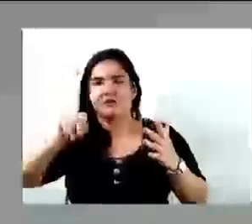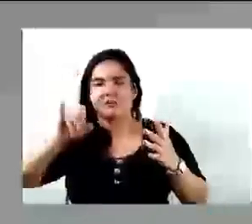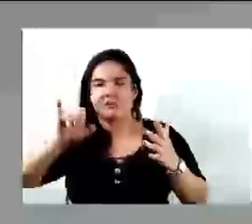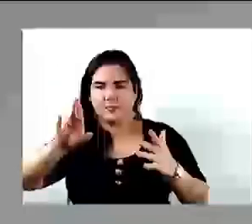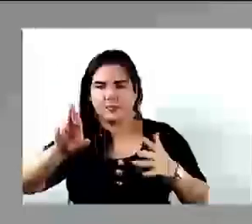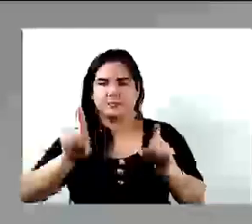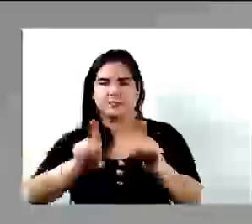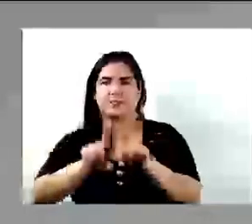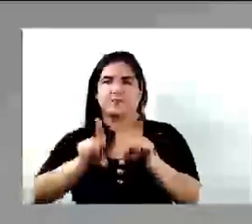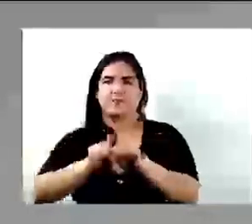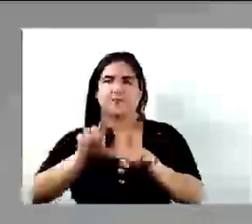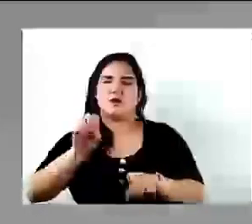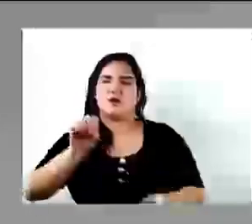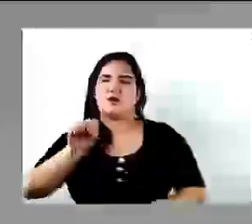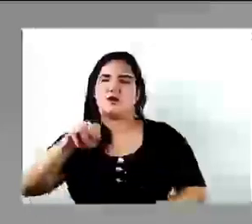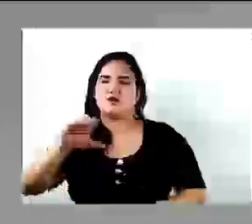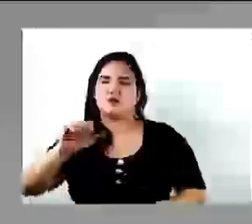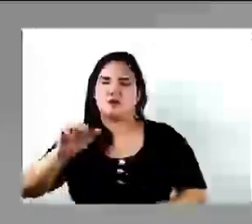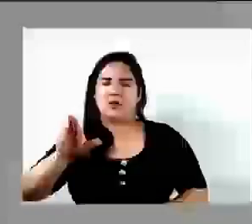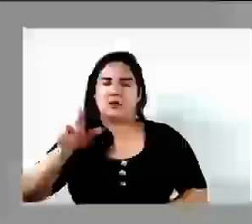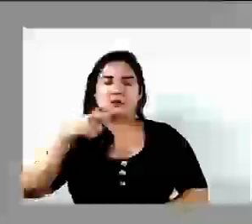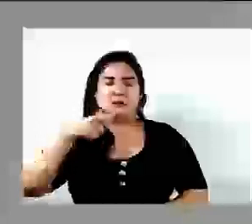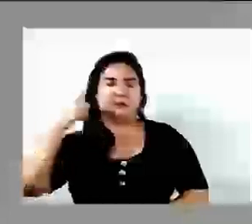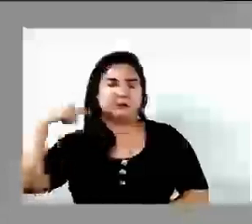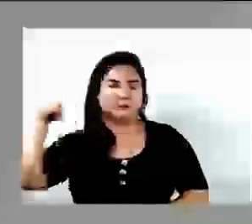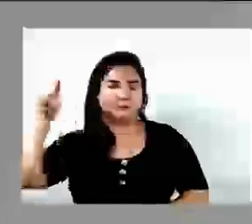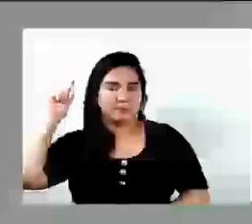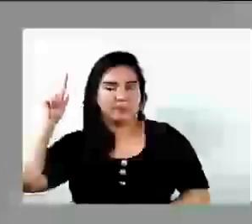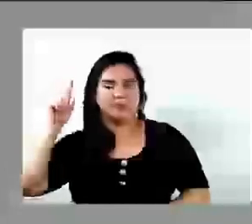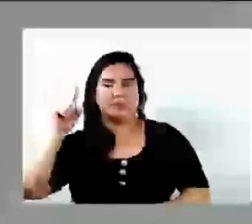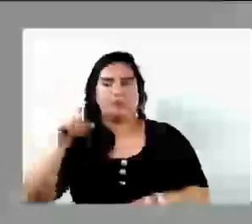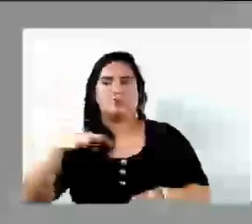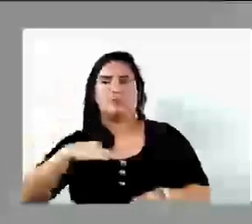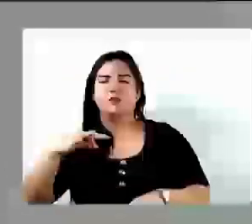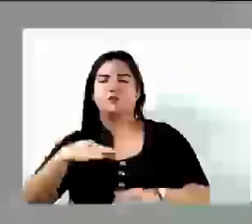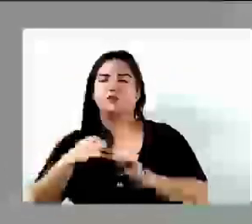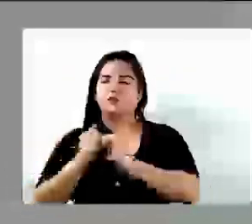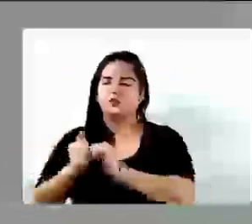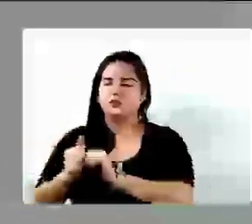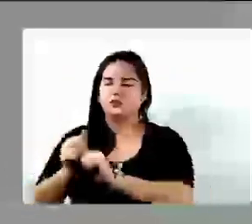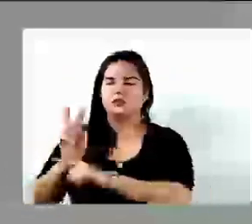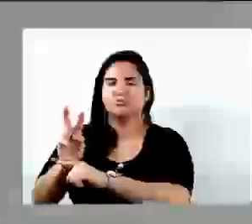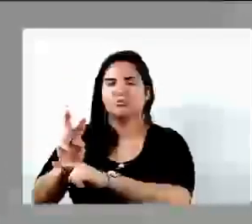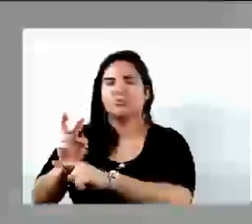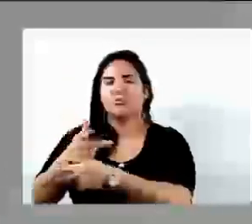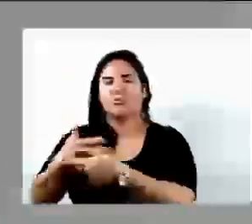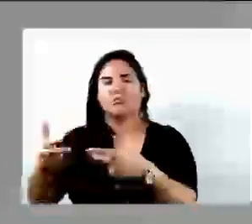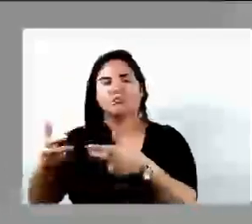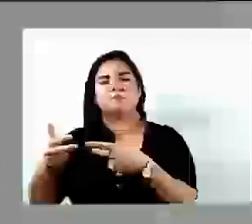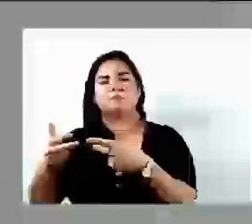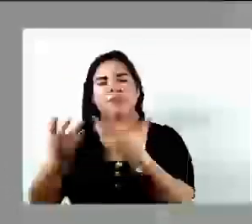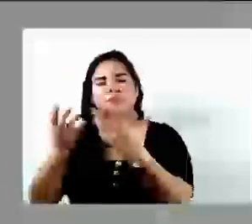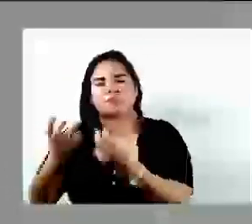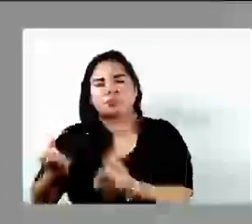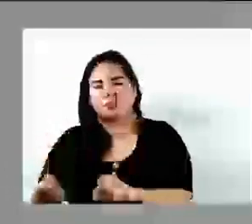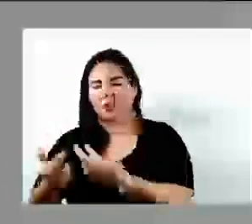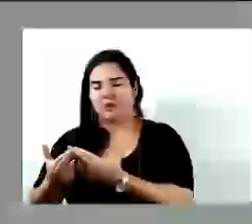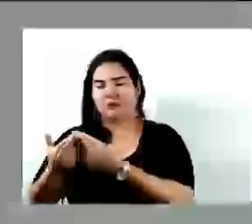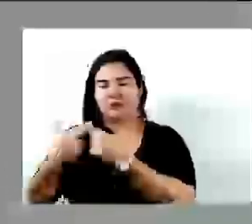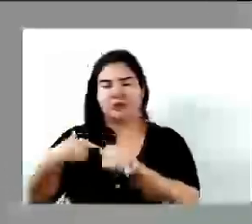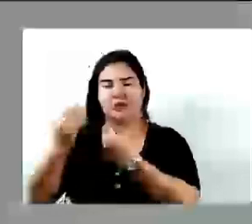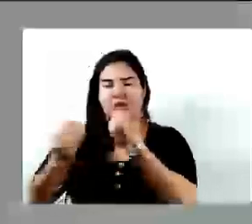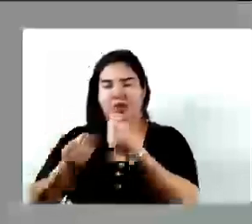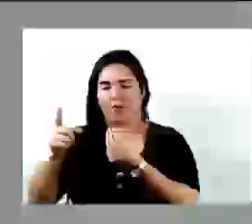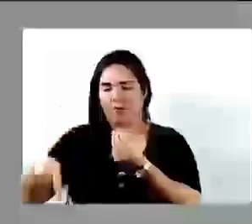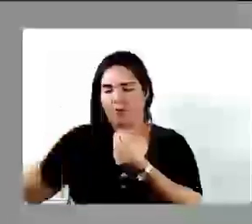quarta-feira vem empenhado junto à polícia militar, e não fazer politicagem, e sim, assumir a sua responsabilidade enquanto gestores,